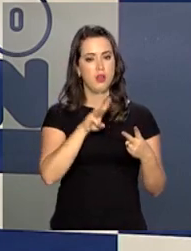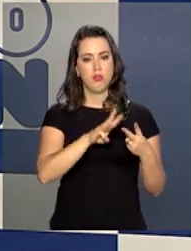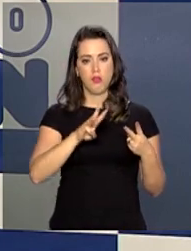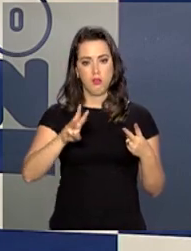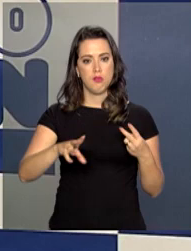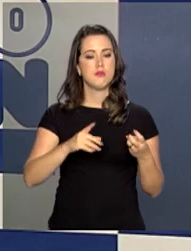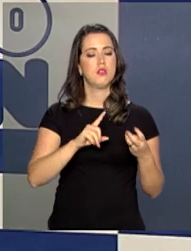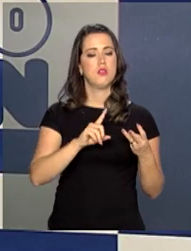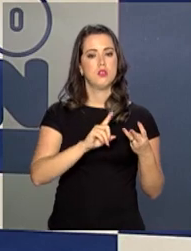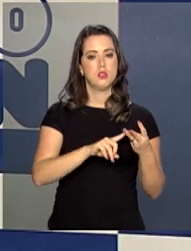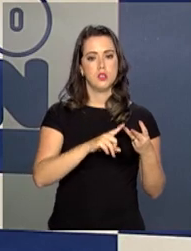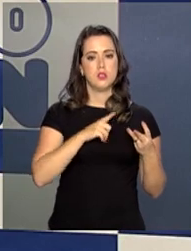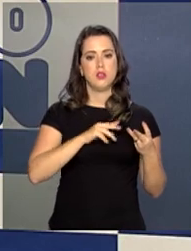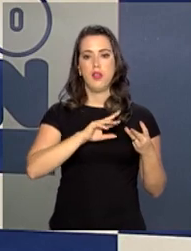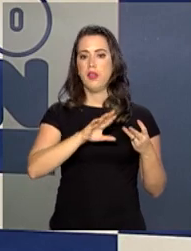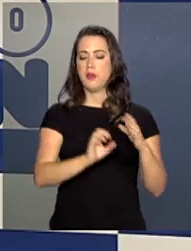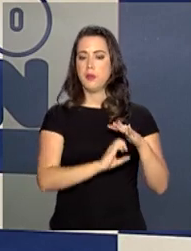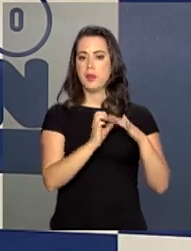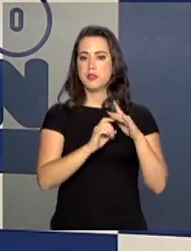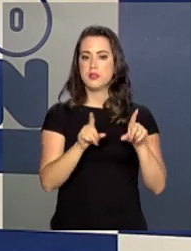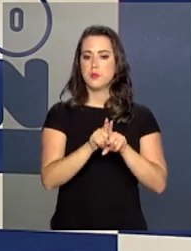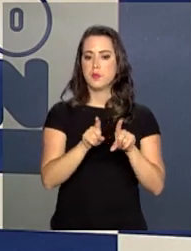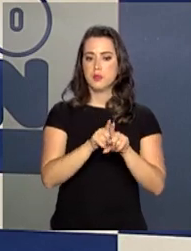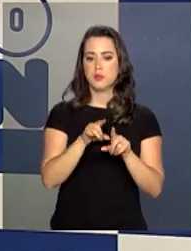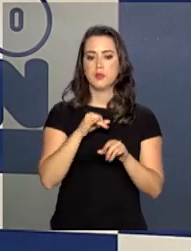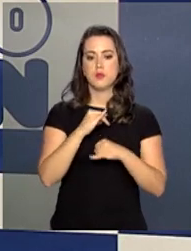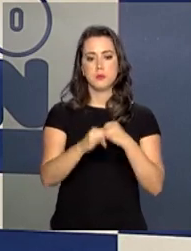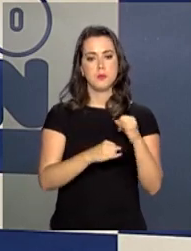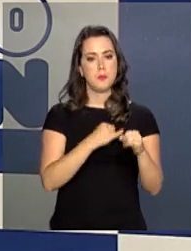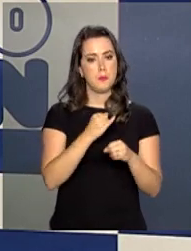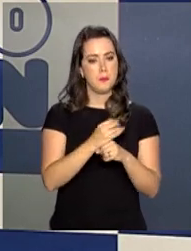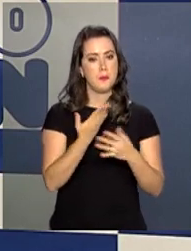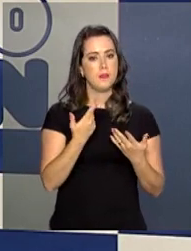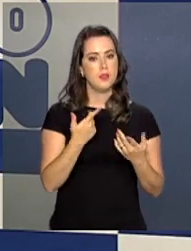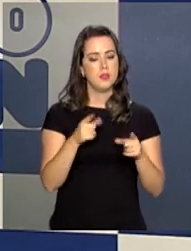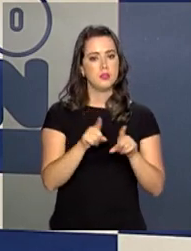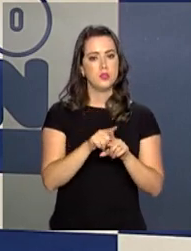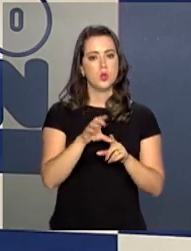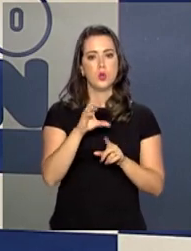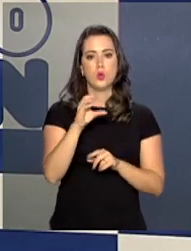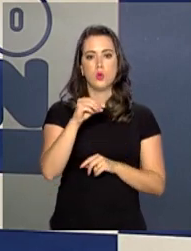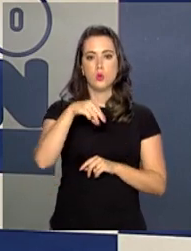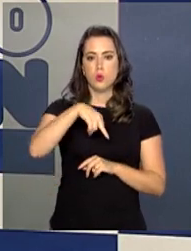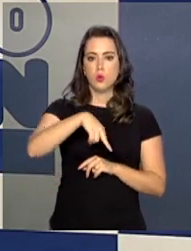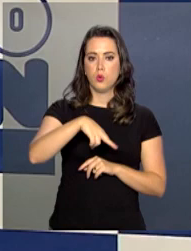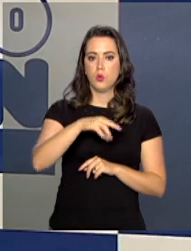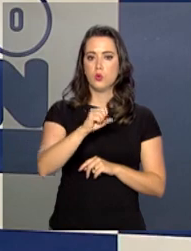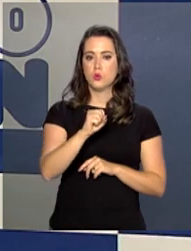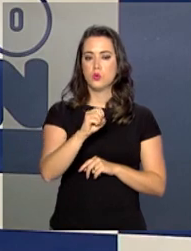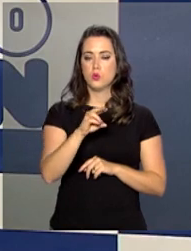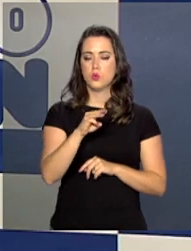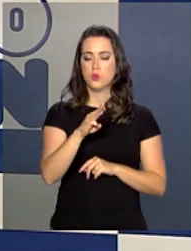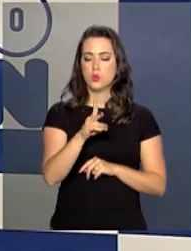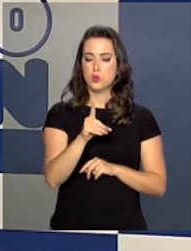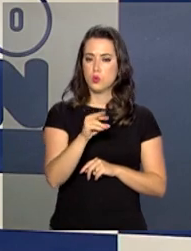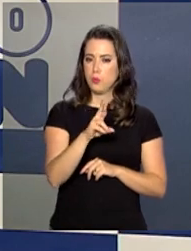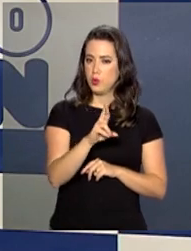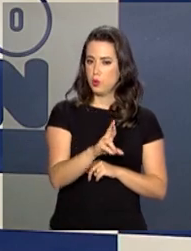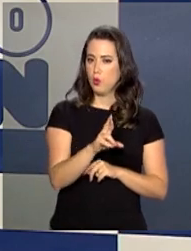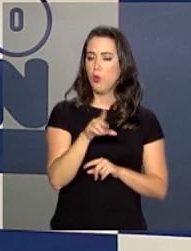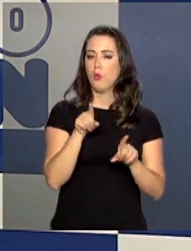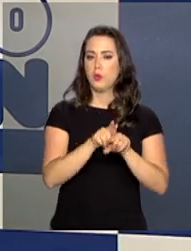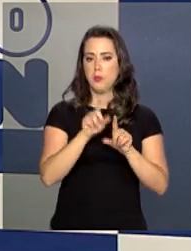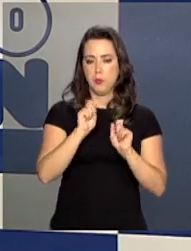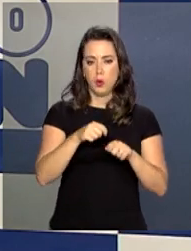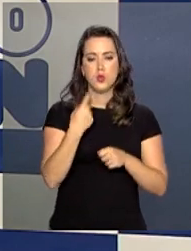internet. Existem empresas também que estão cadastradas na plataforma consumidor.gov.br, que pode ser reclamada